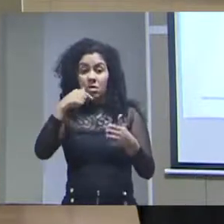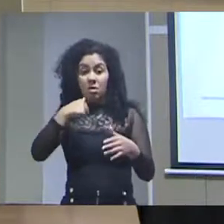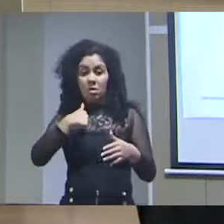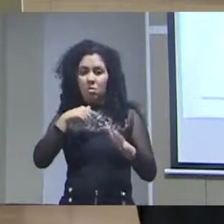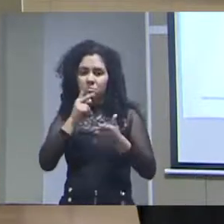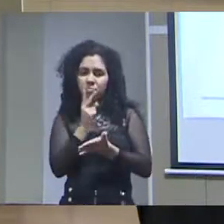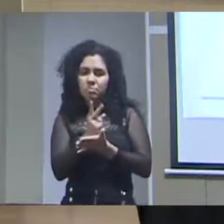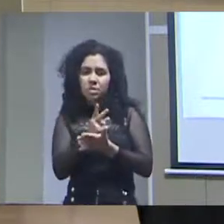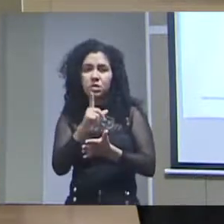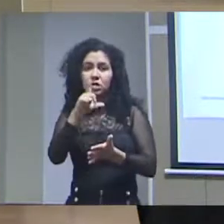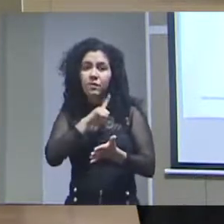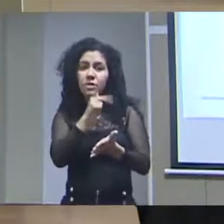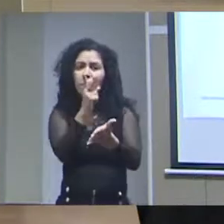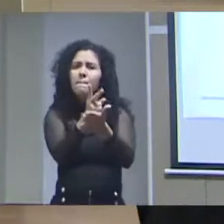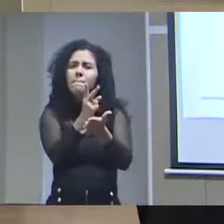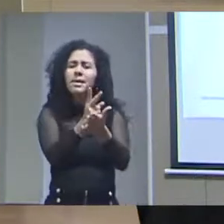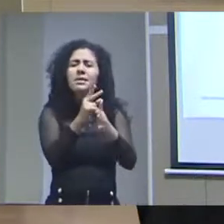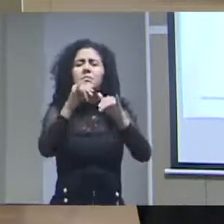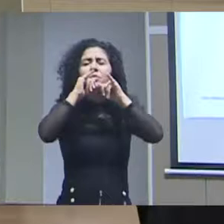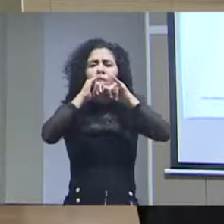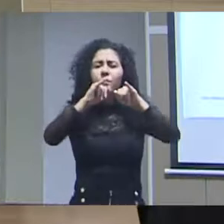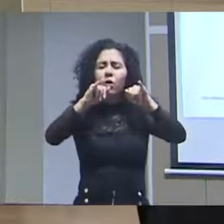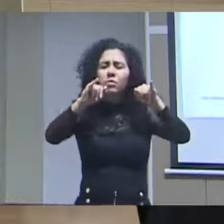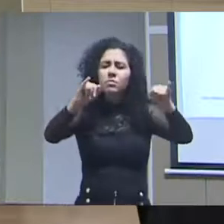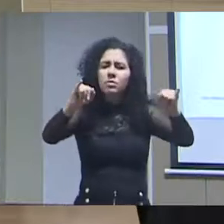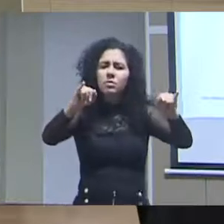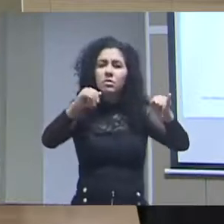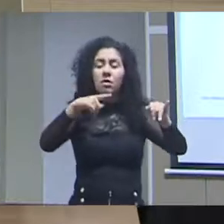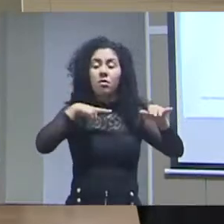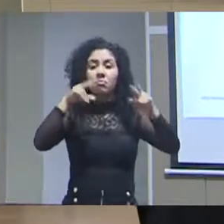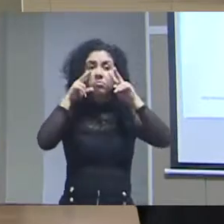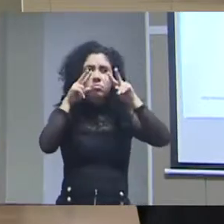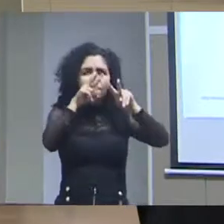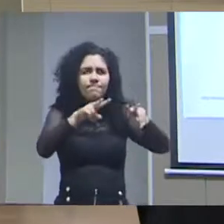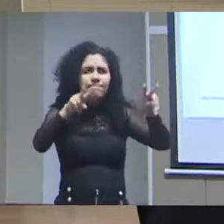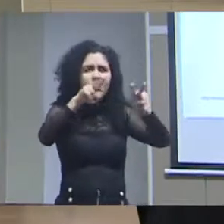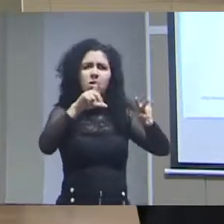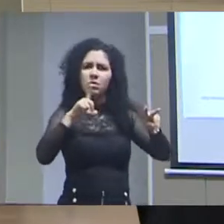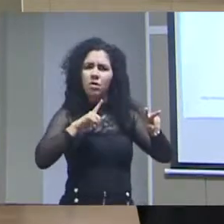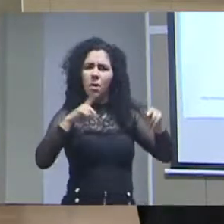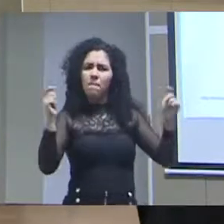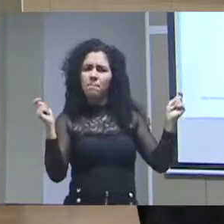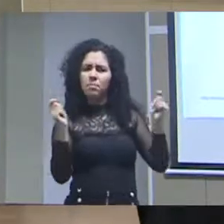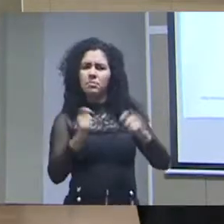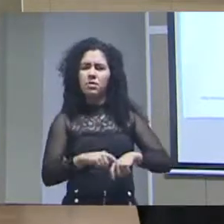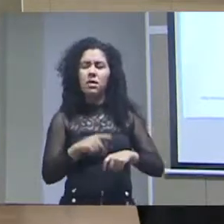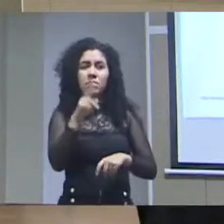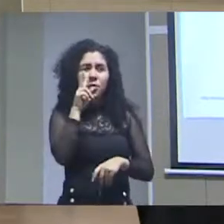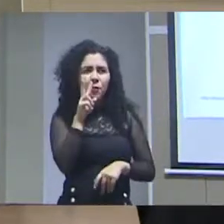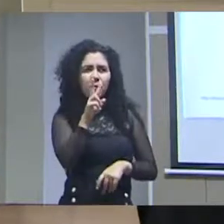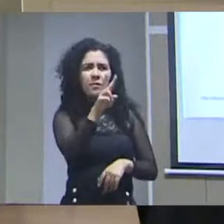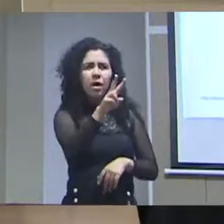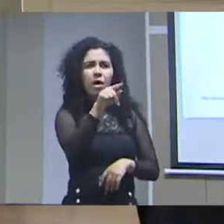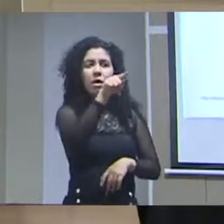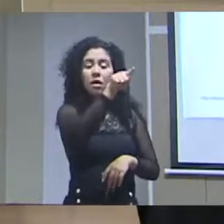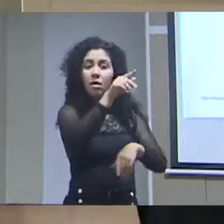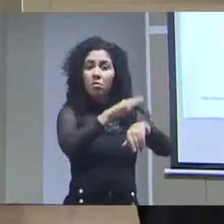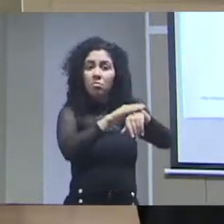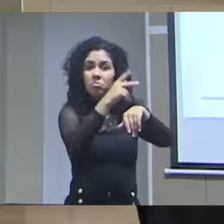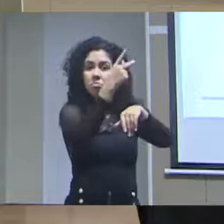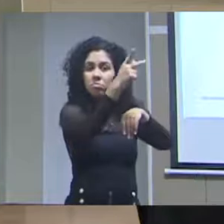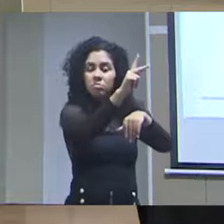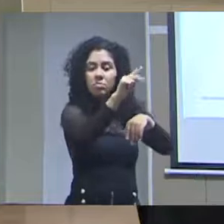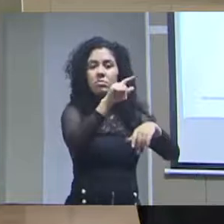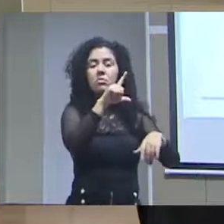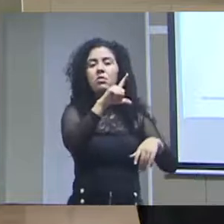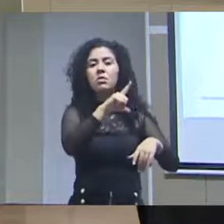que eu tivesse o mesmo conjunto de dados e aquele conjunto de dados produz uma visualização e eu tivesse a possibilidade de que aquela visualização gerasse, na